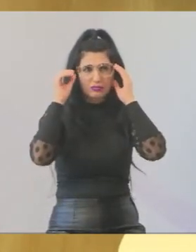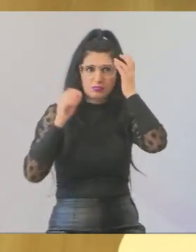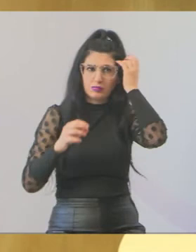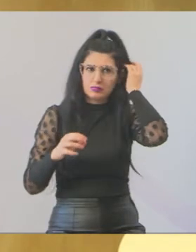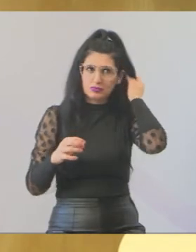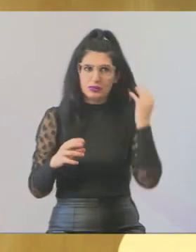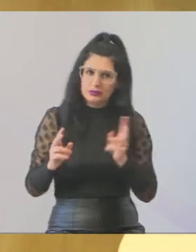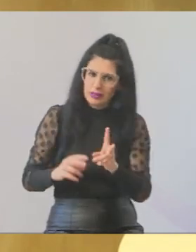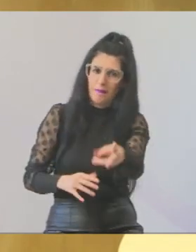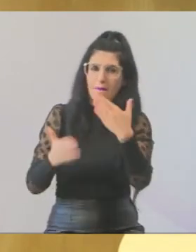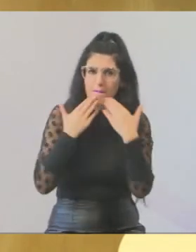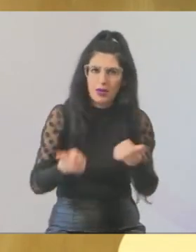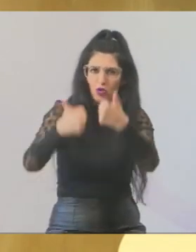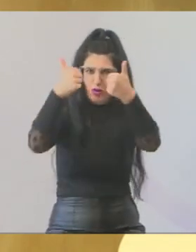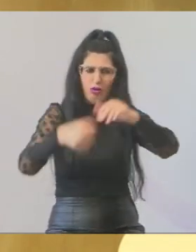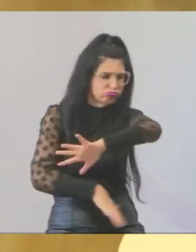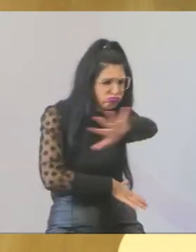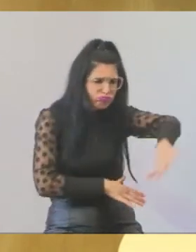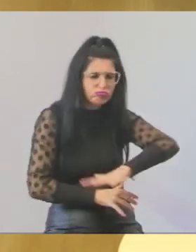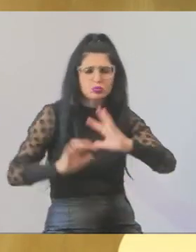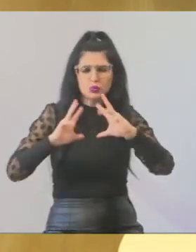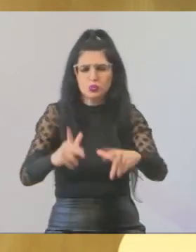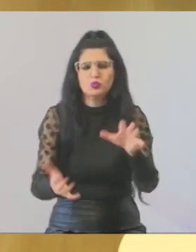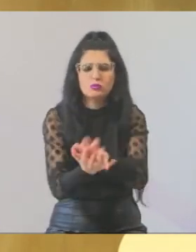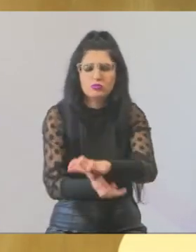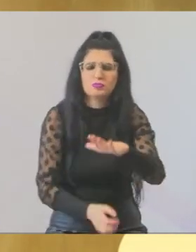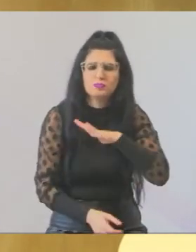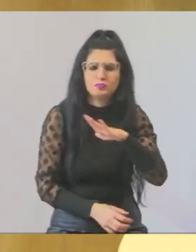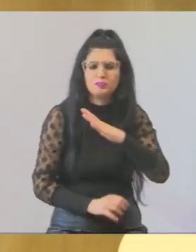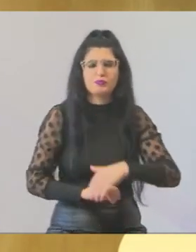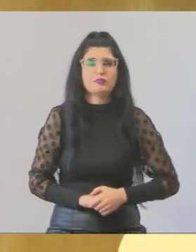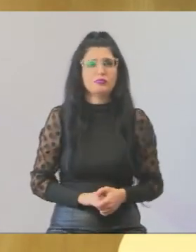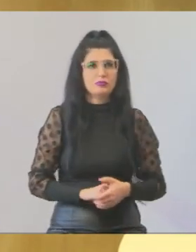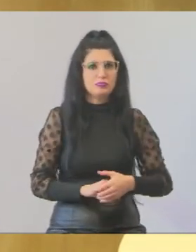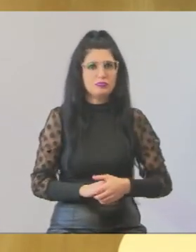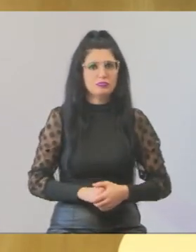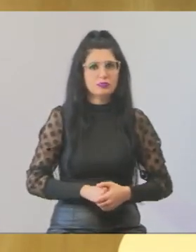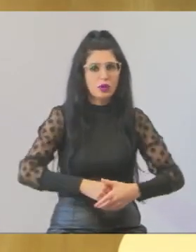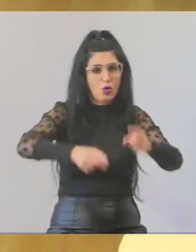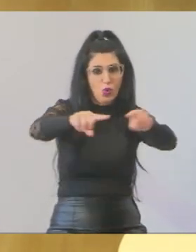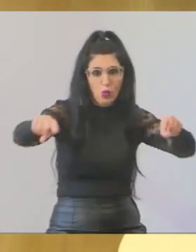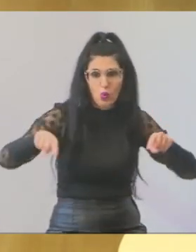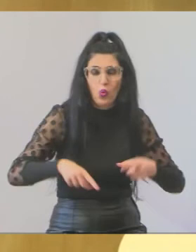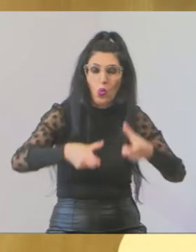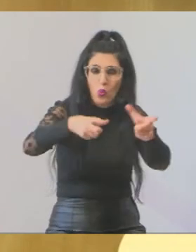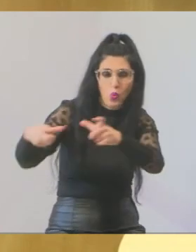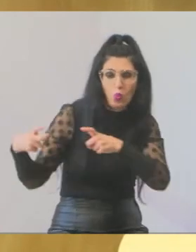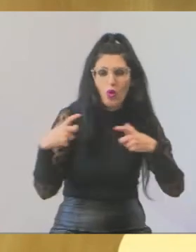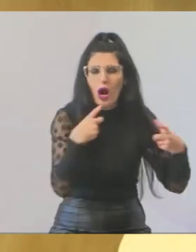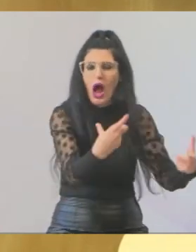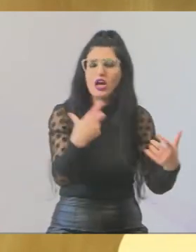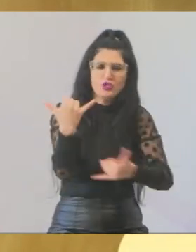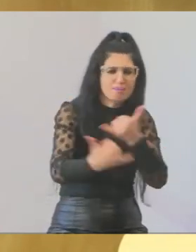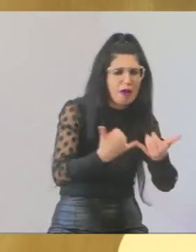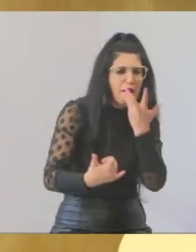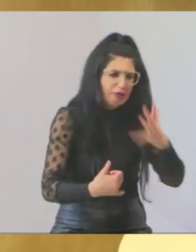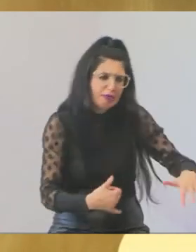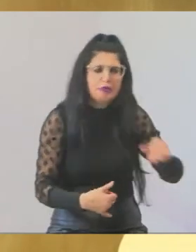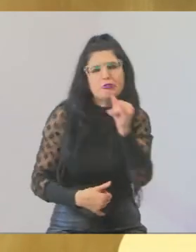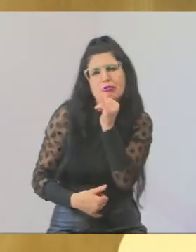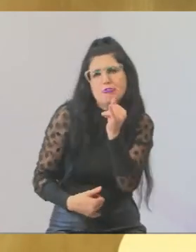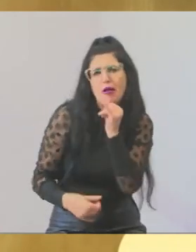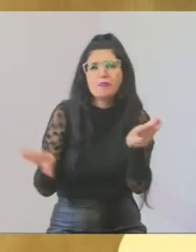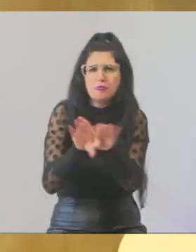região ali, em todas as regiões do Jacarei. Então vamos olhar nossas áreas de lazer aí, que nós vereadores vamos estar cobrando, fiscalizando aí,